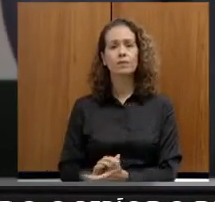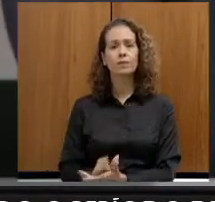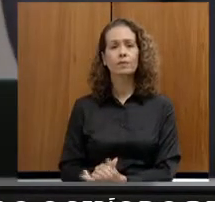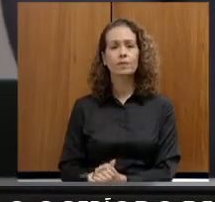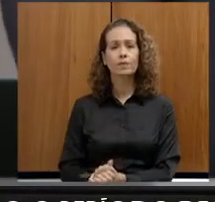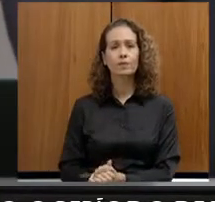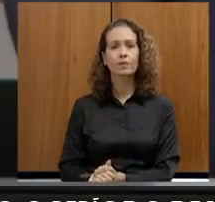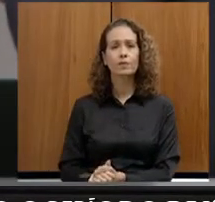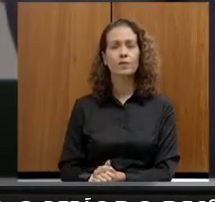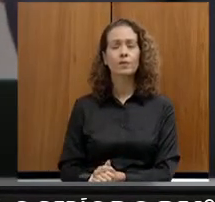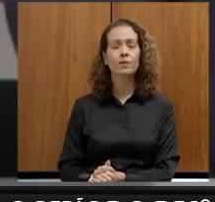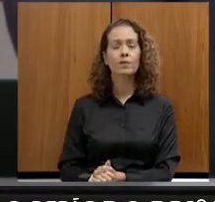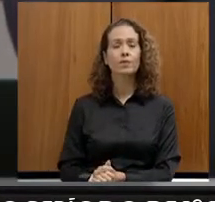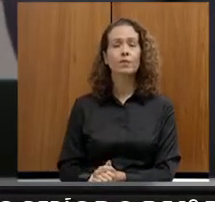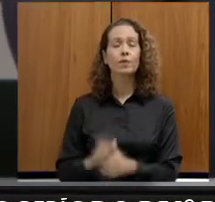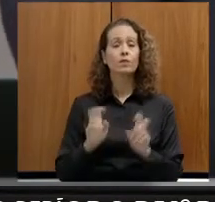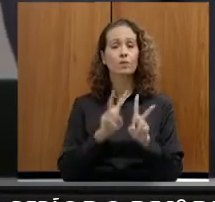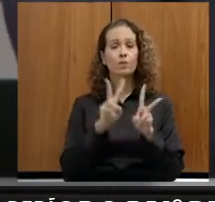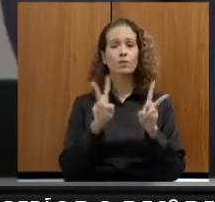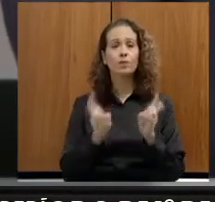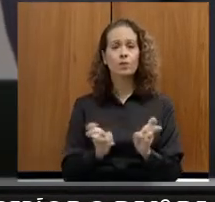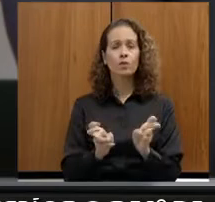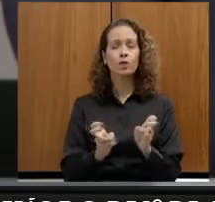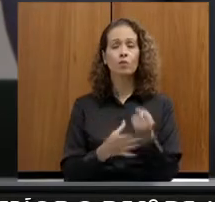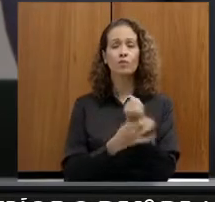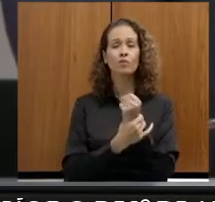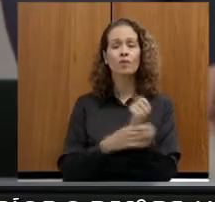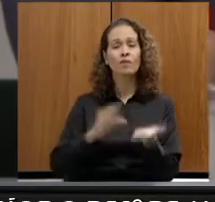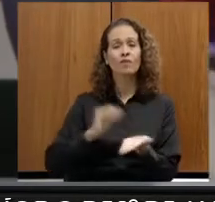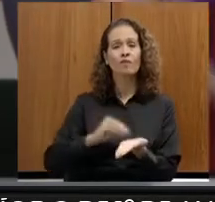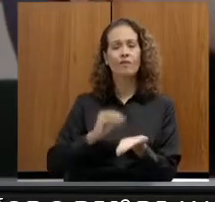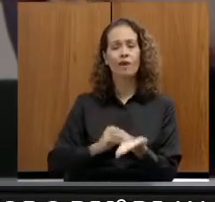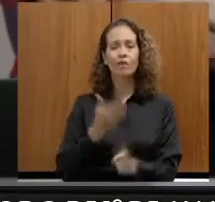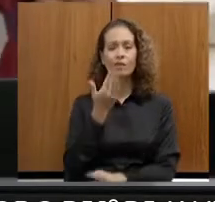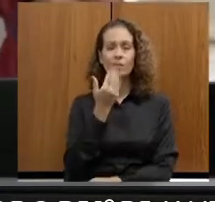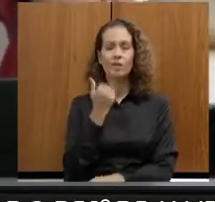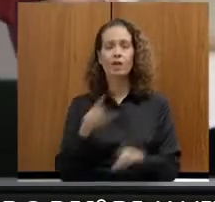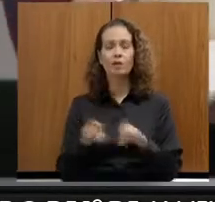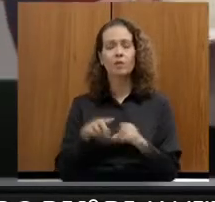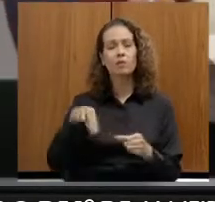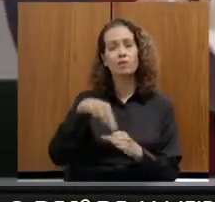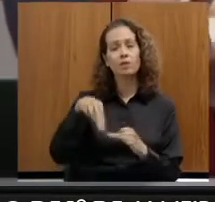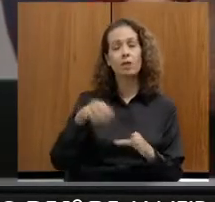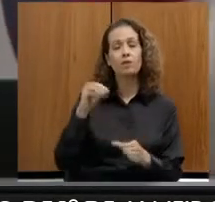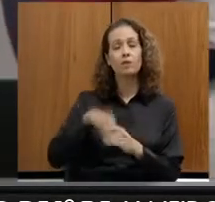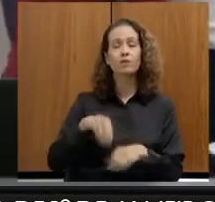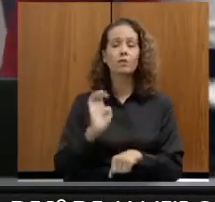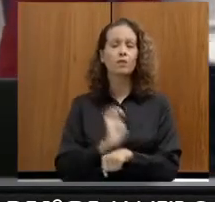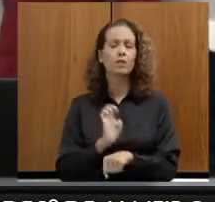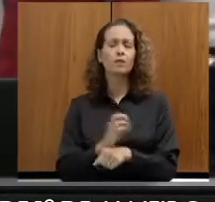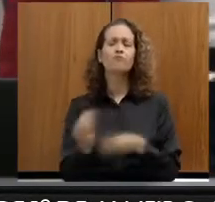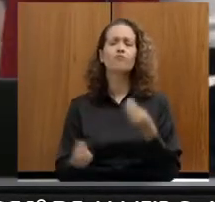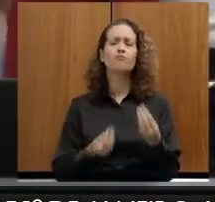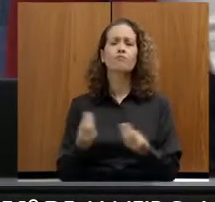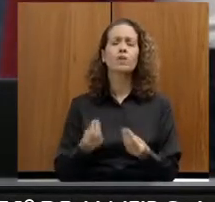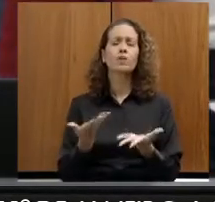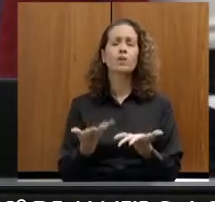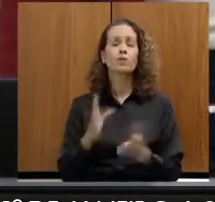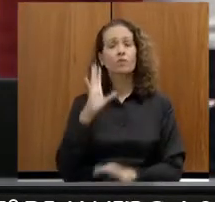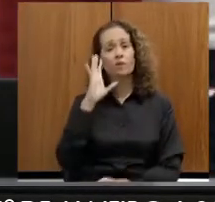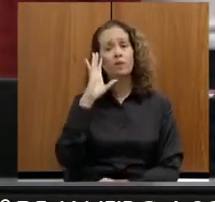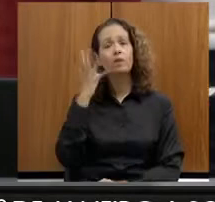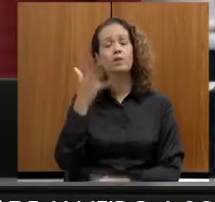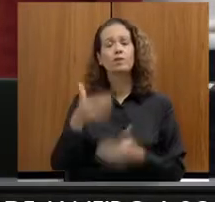avaliação que o governo possui sobre insegurança alimentar e nutricional no Estado e como projeta enfrentar e